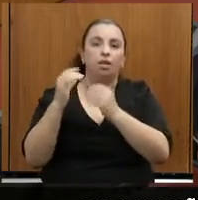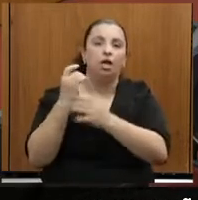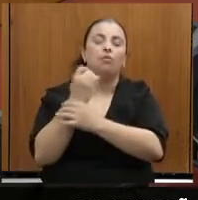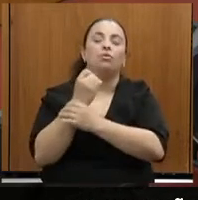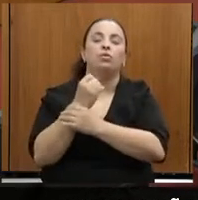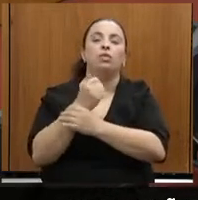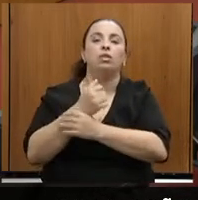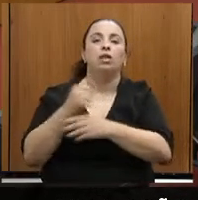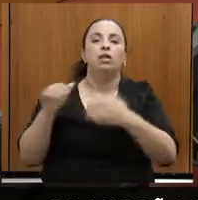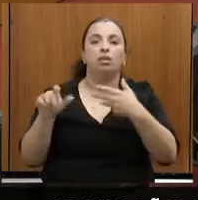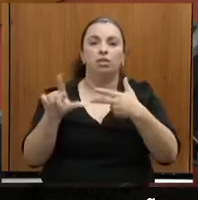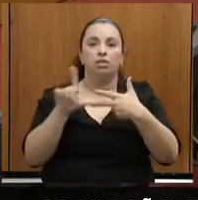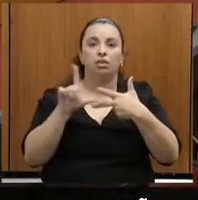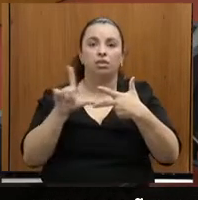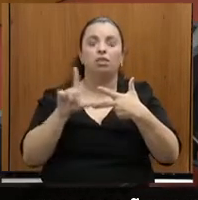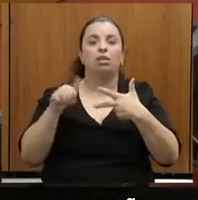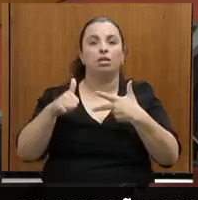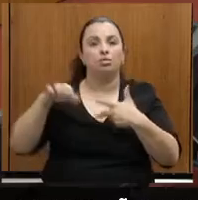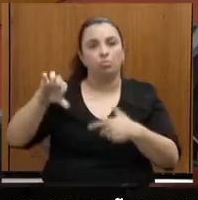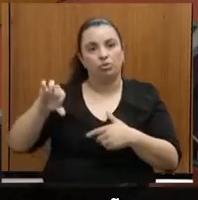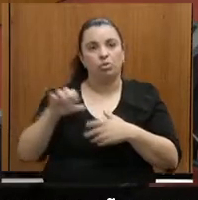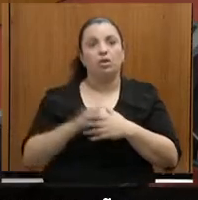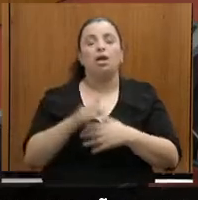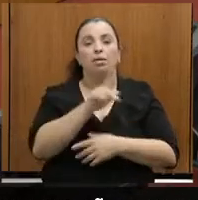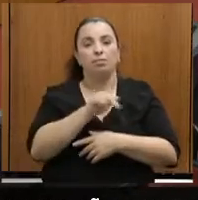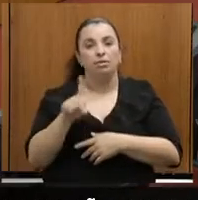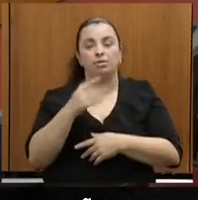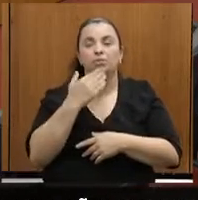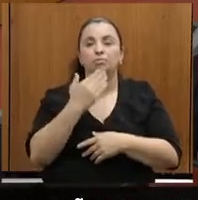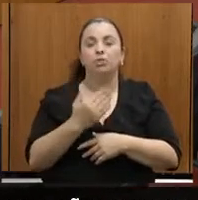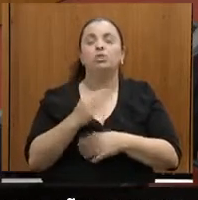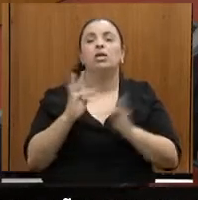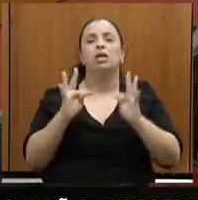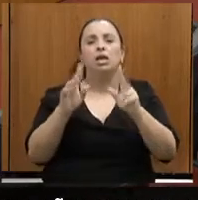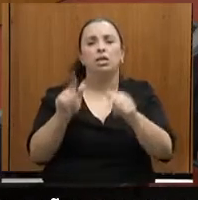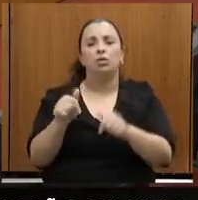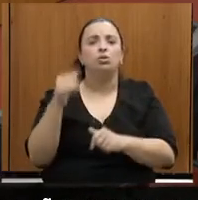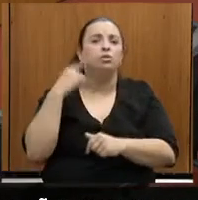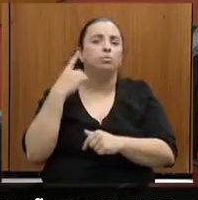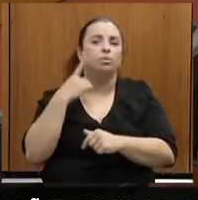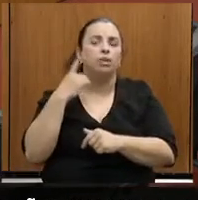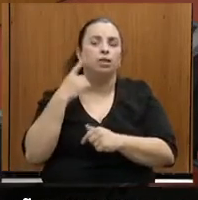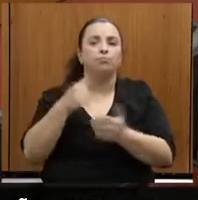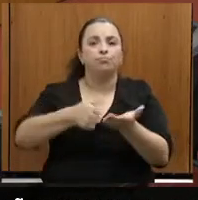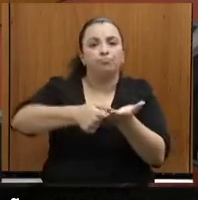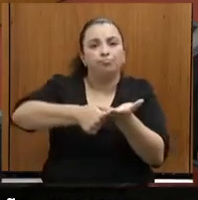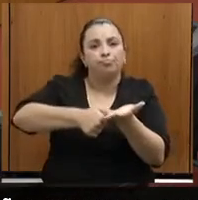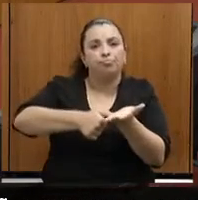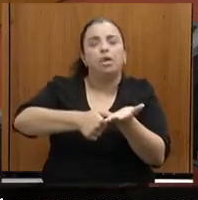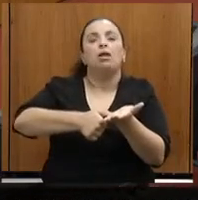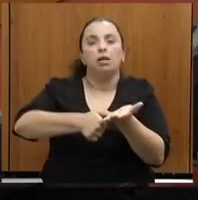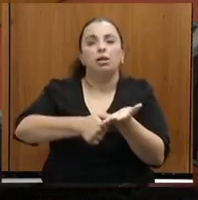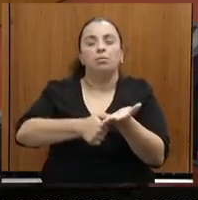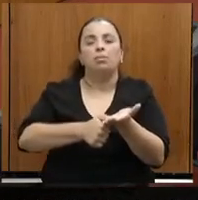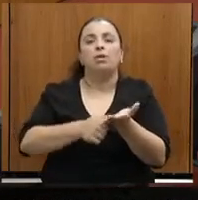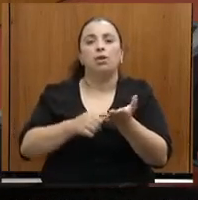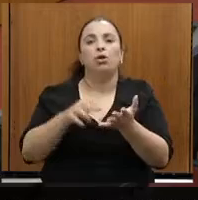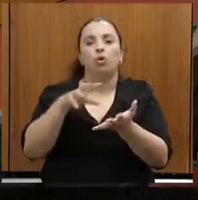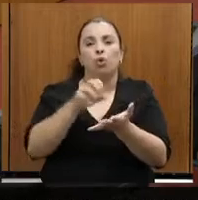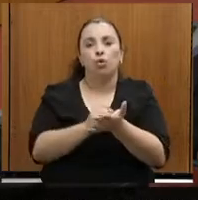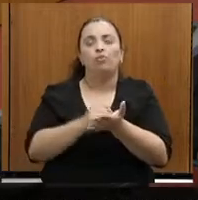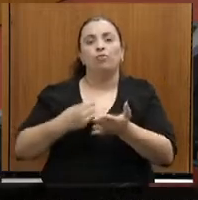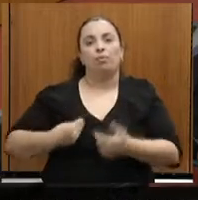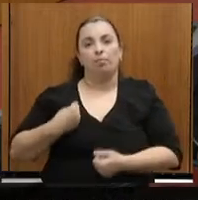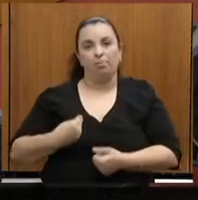A presidência solicita que os deputados façam seu registro biométrico no terminal, para tanto, aperte o comando registrar presença e posicione a digital no leitor,